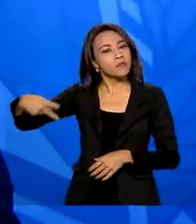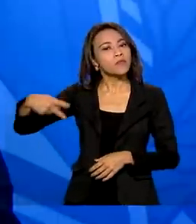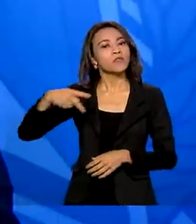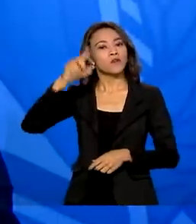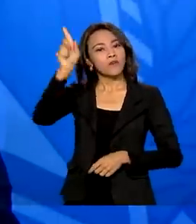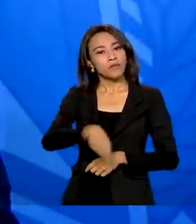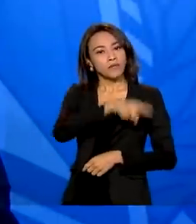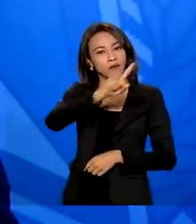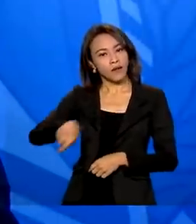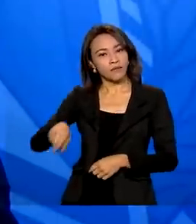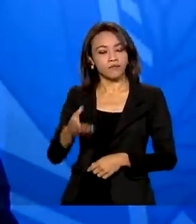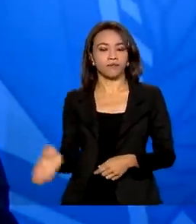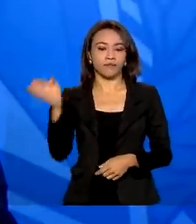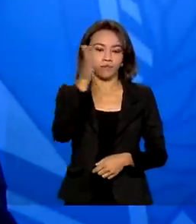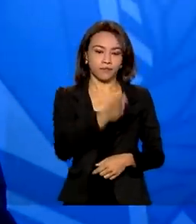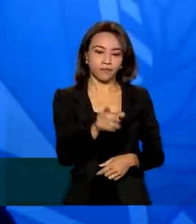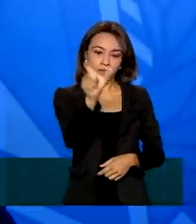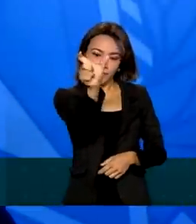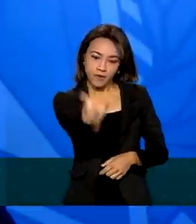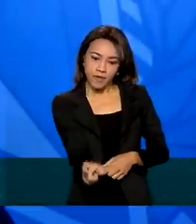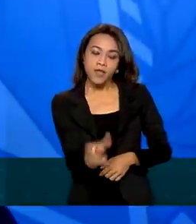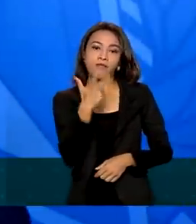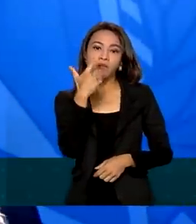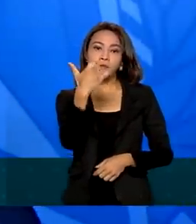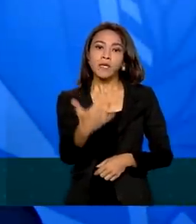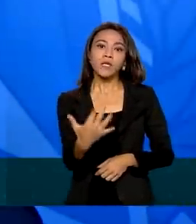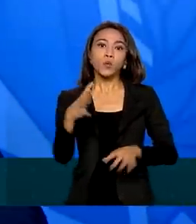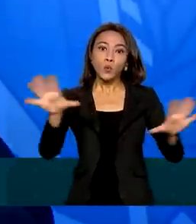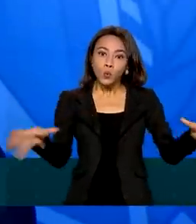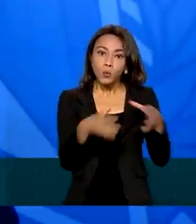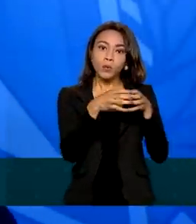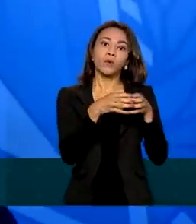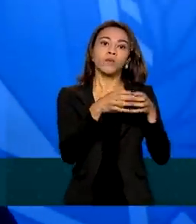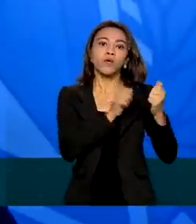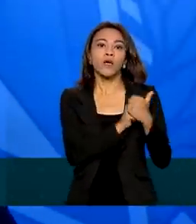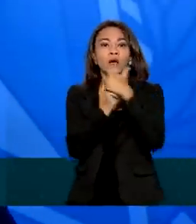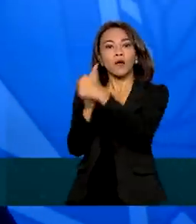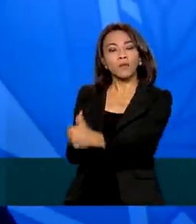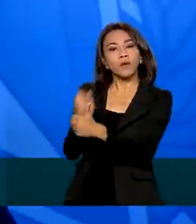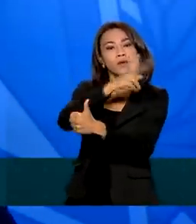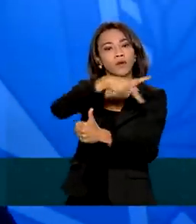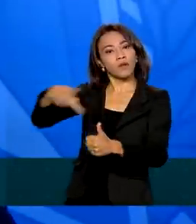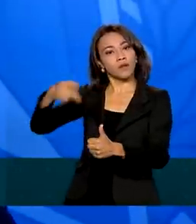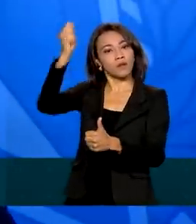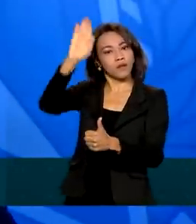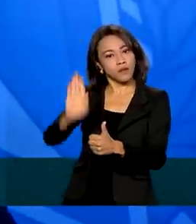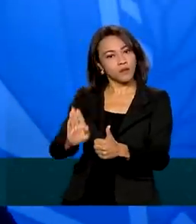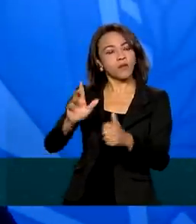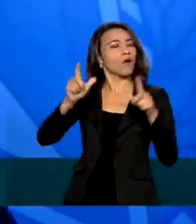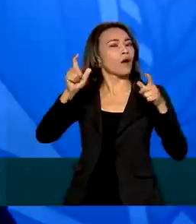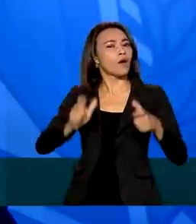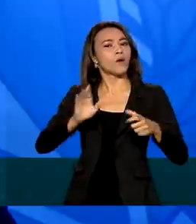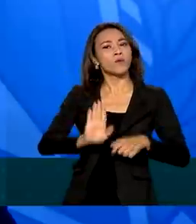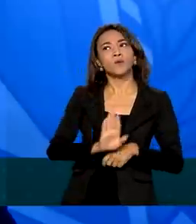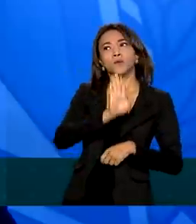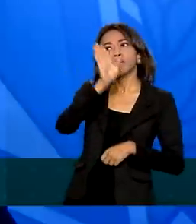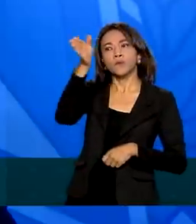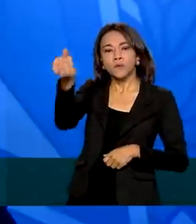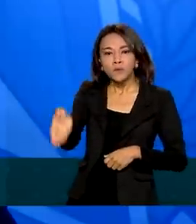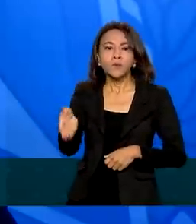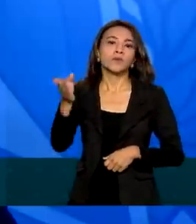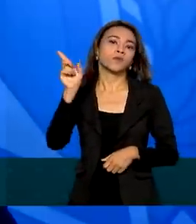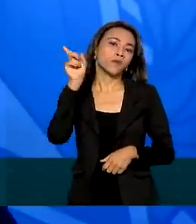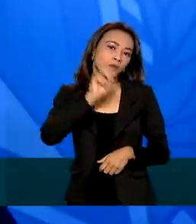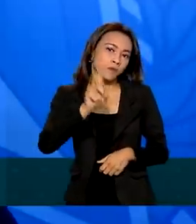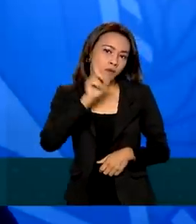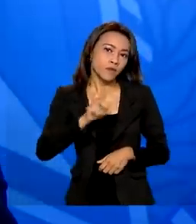A comitiva que acompanhou o presidente da República nessa visita à Organização